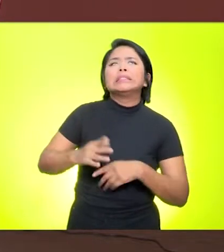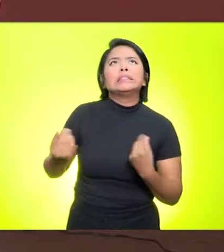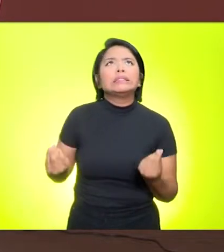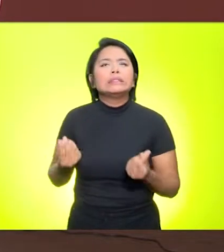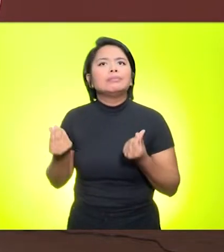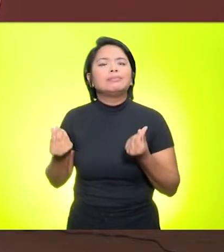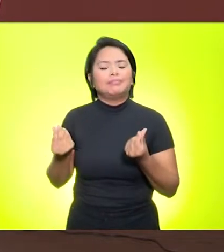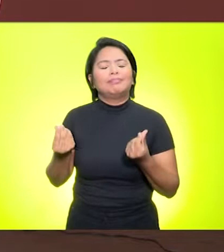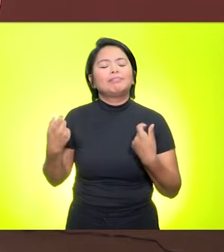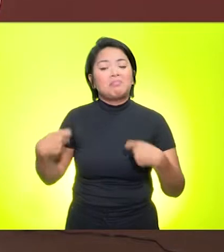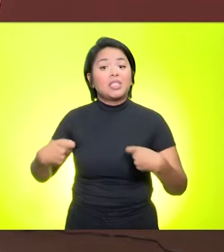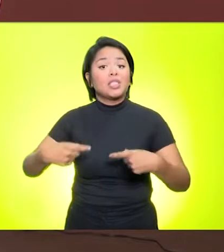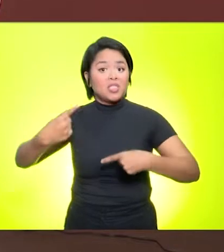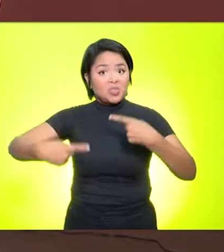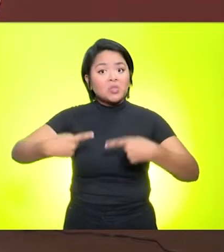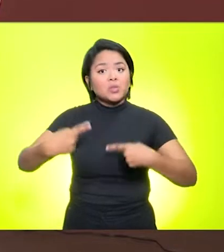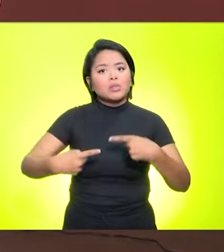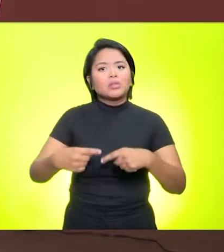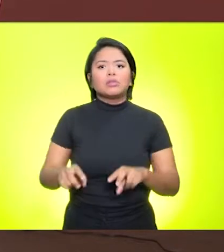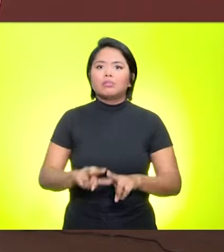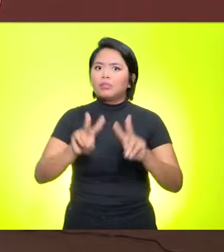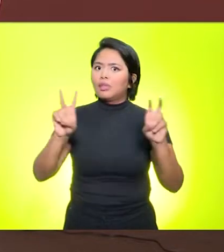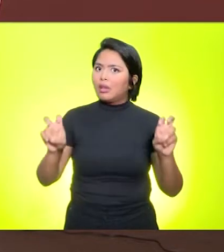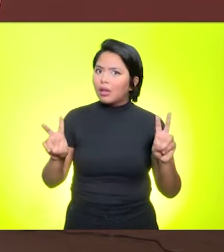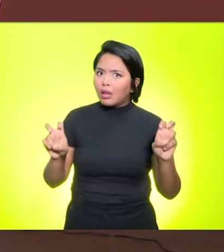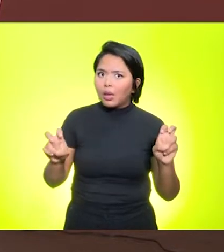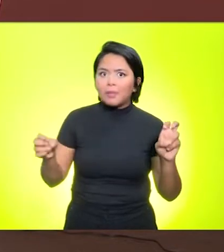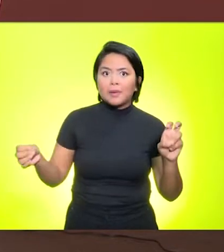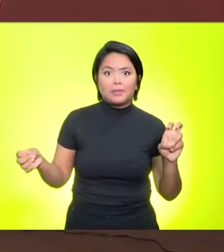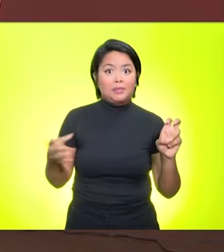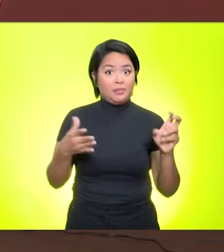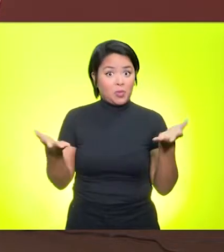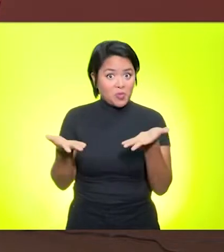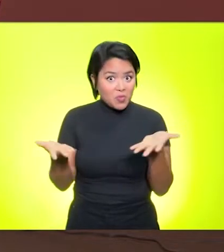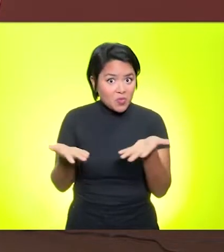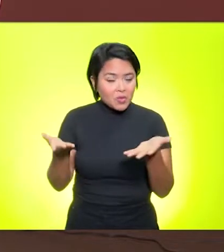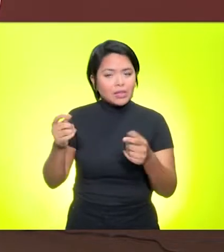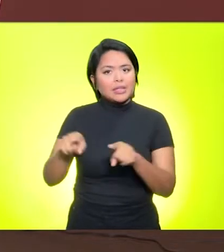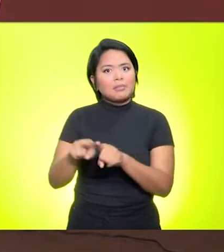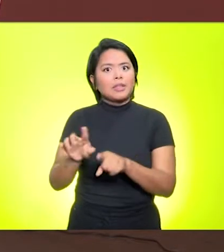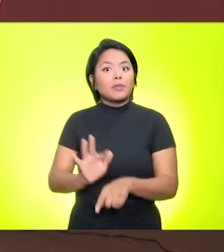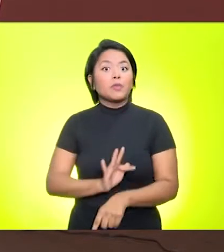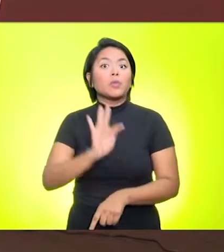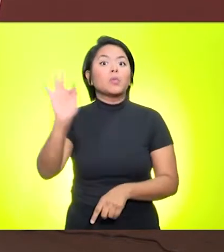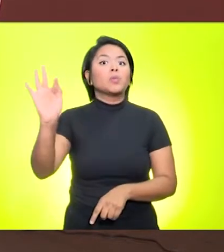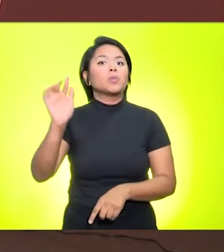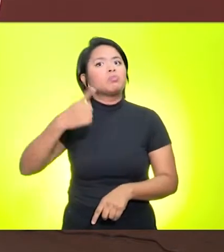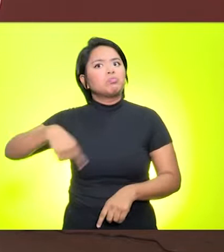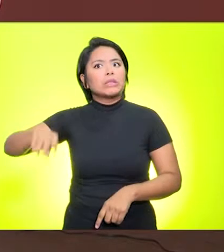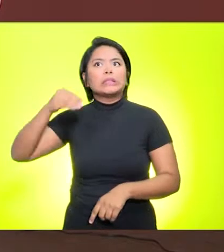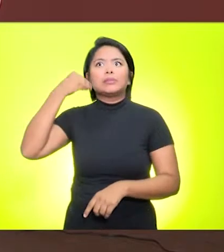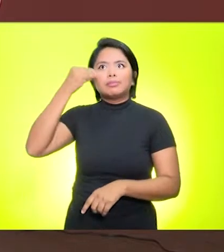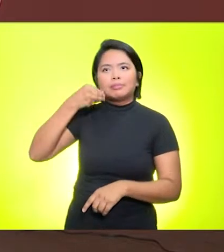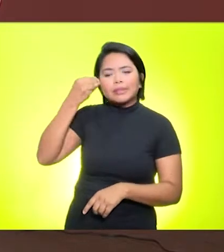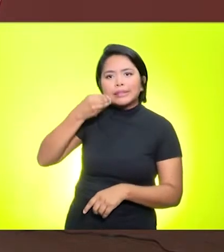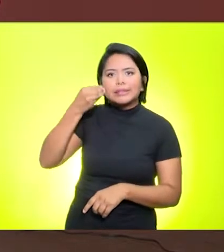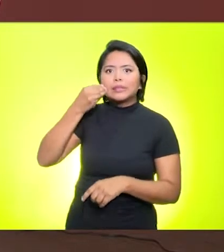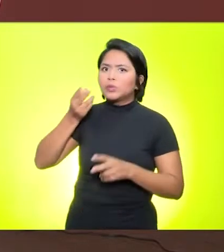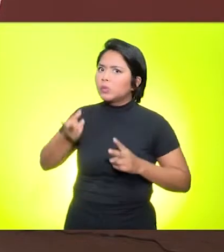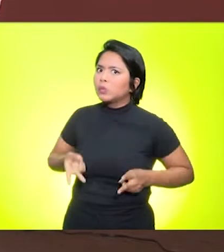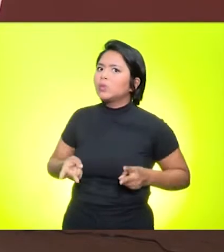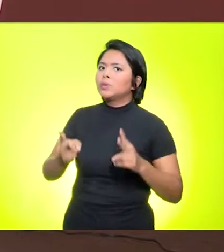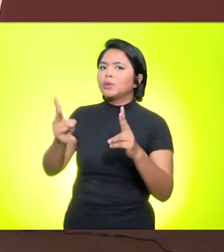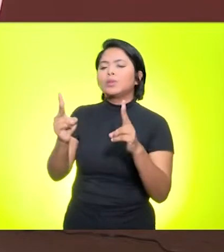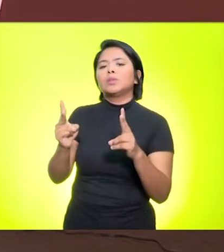a discussão é tema atual e é um tema também futuro, porque nós vamos viver e conviver ainda com o